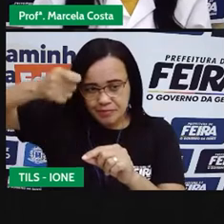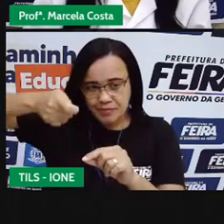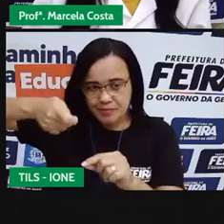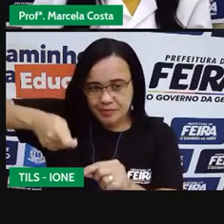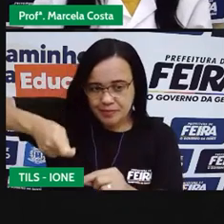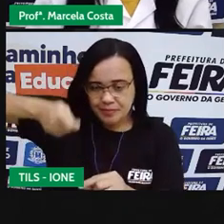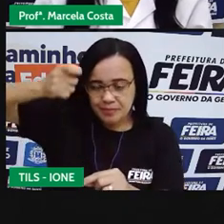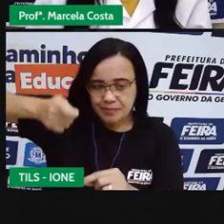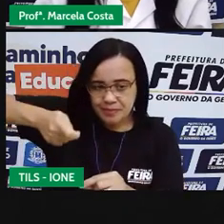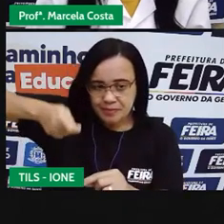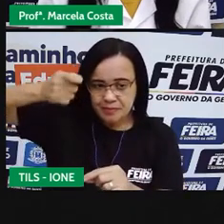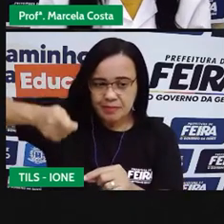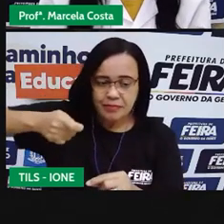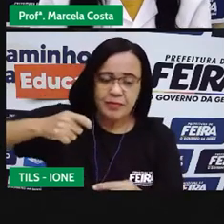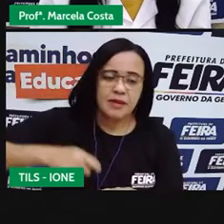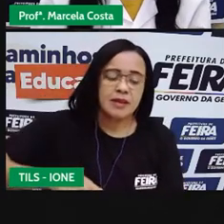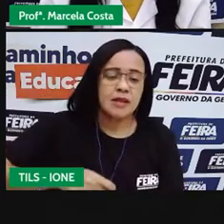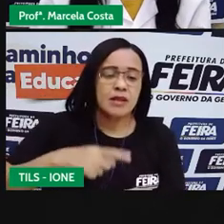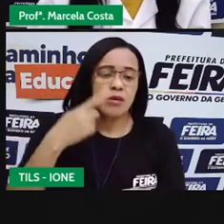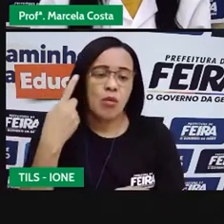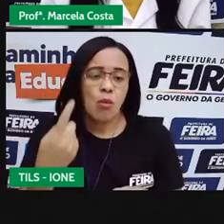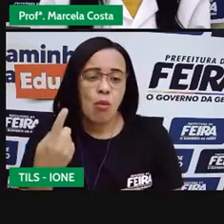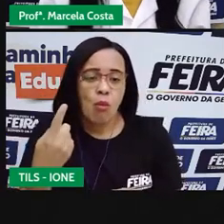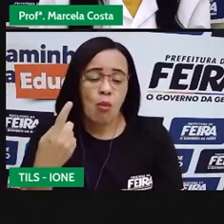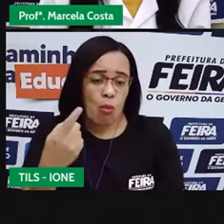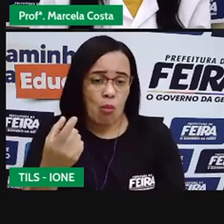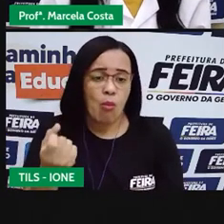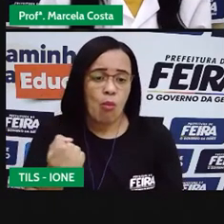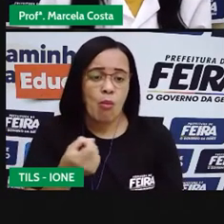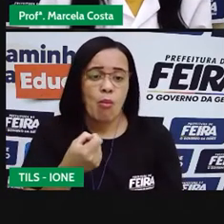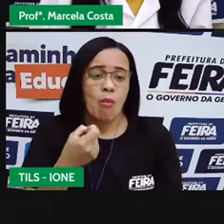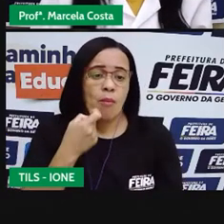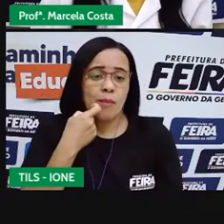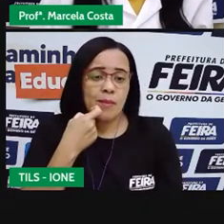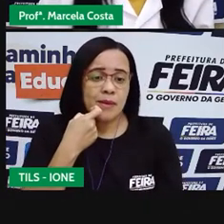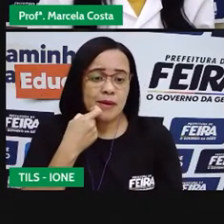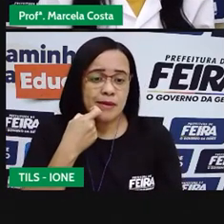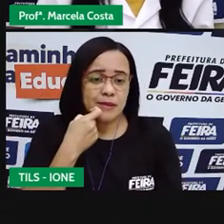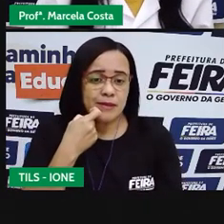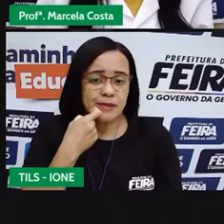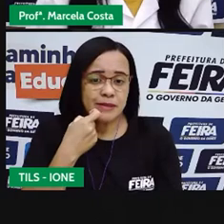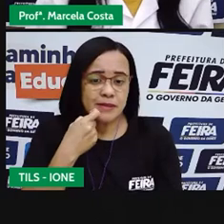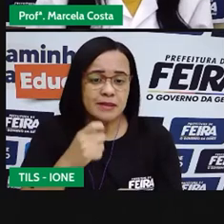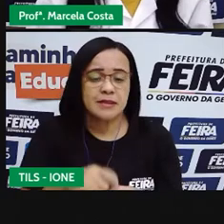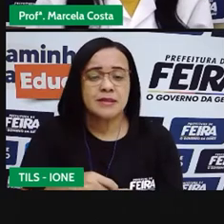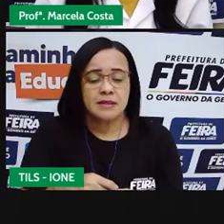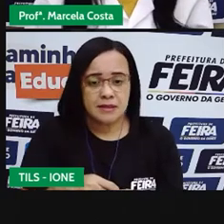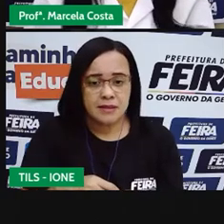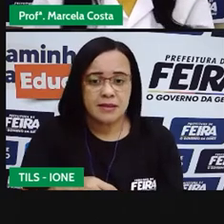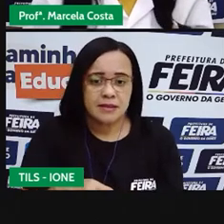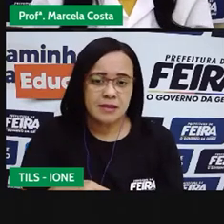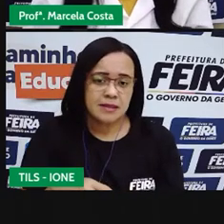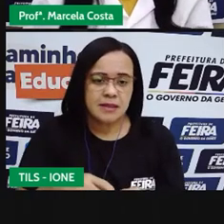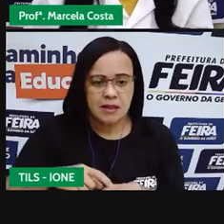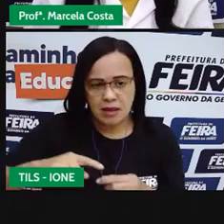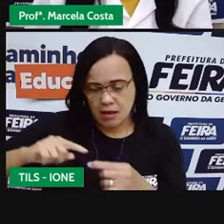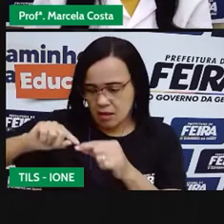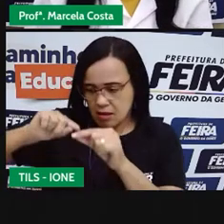um peixe e elas podem ser feitas